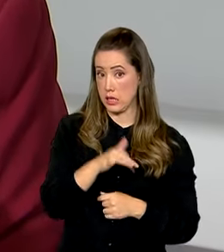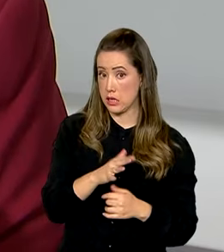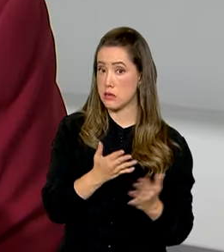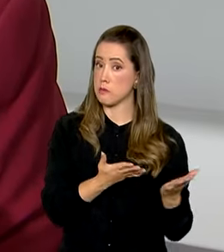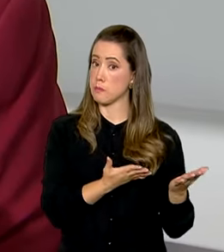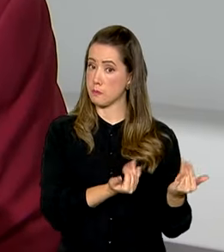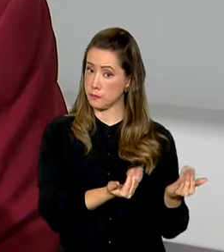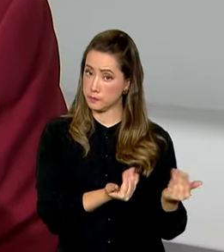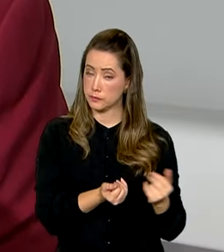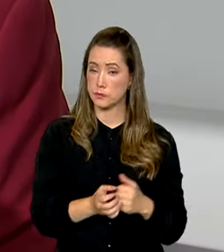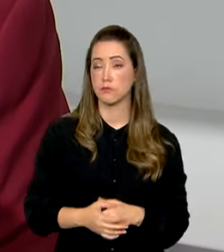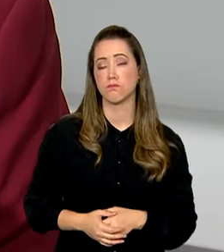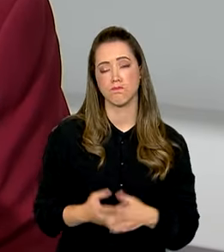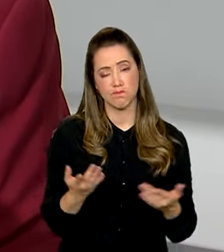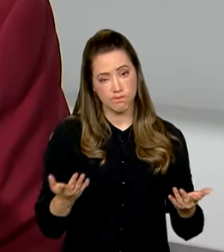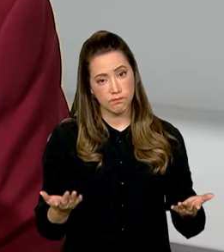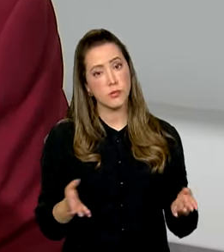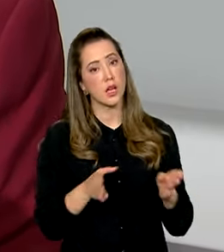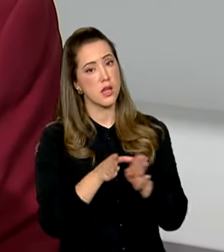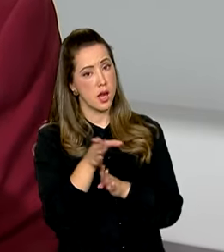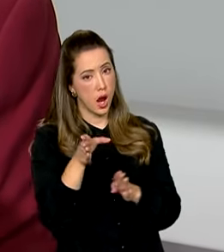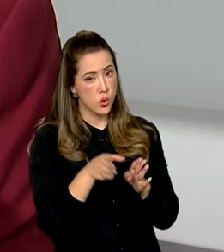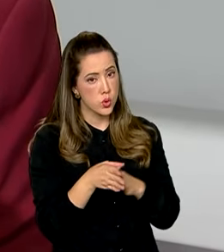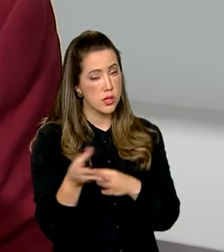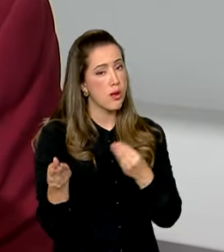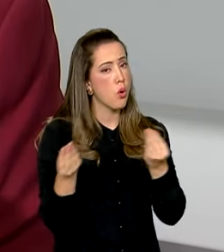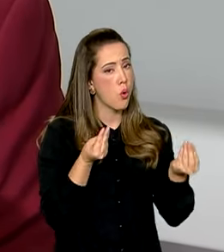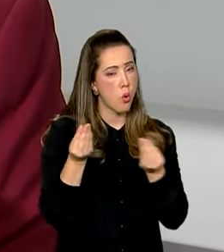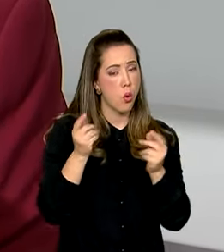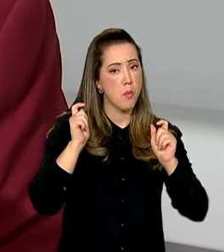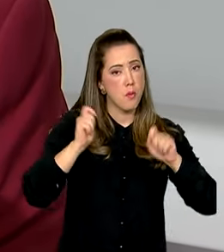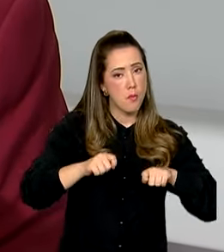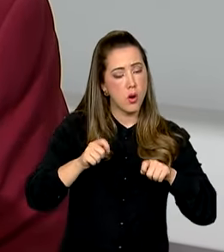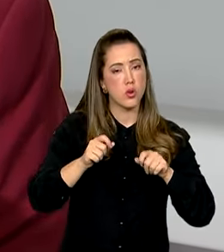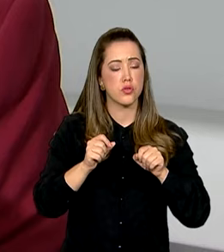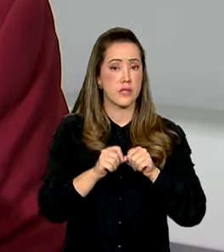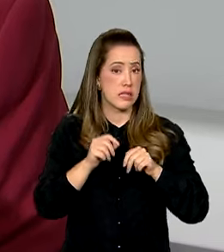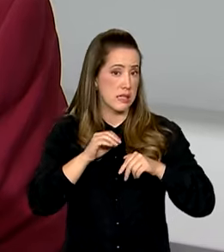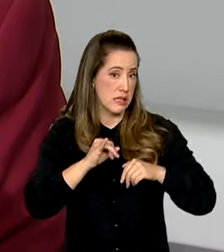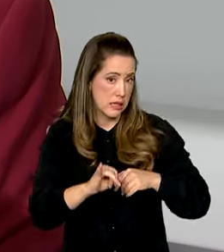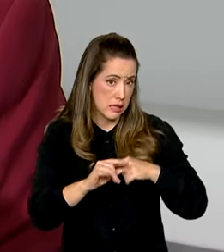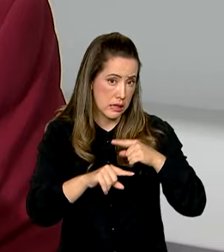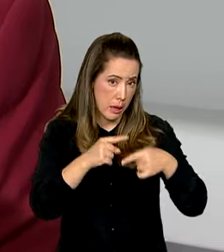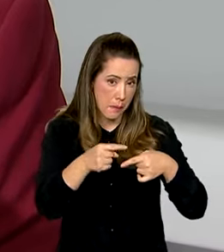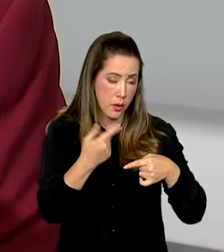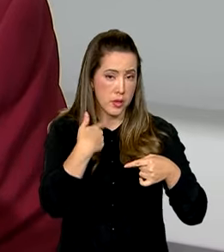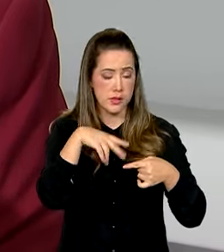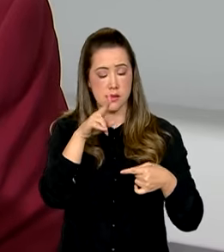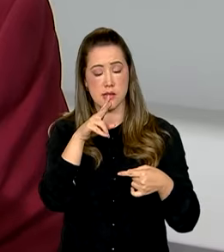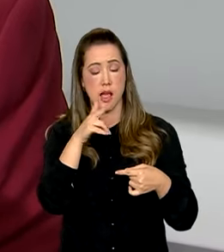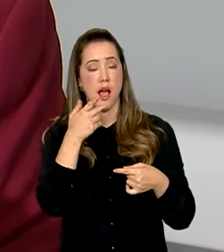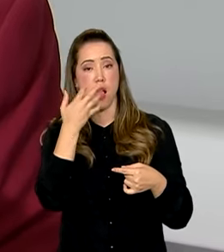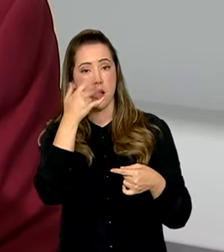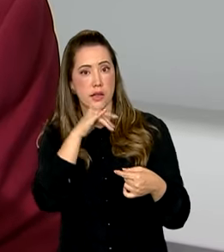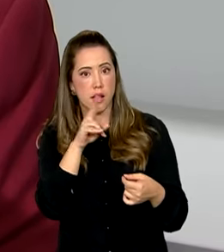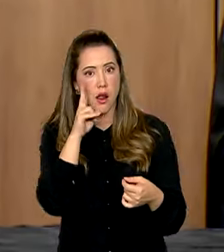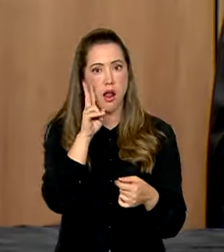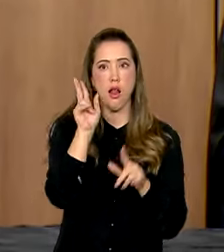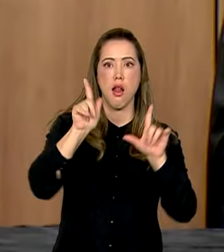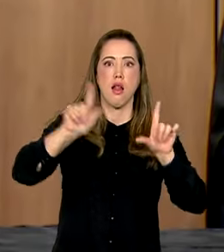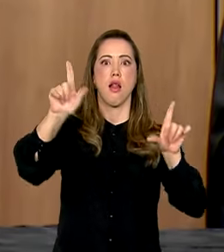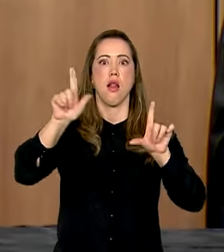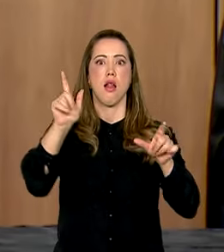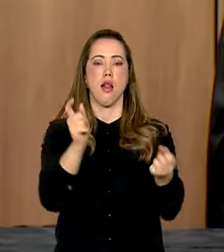e adolescentes e dá dicas do que fazer casos menores estejam viciados em telas.